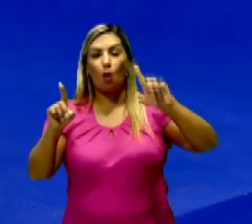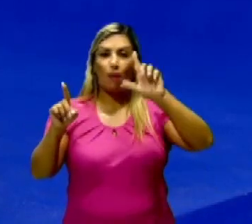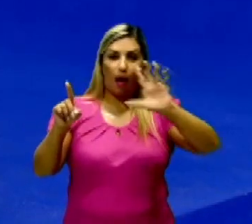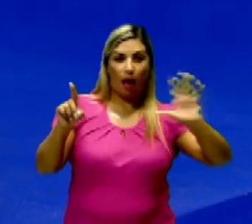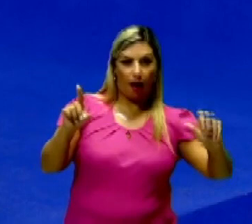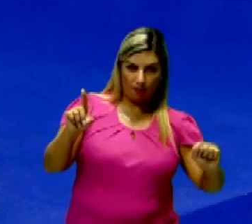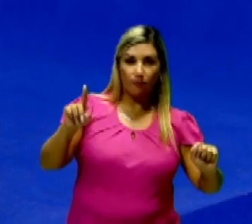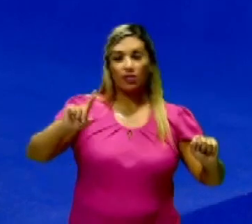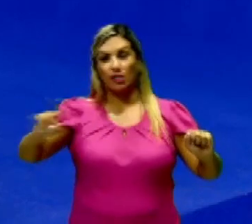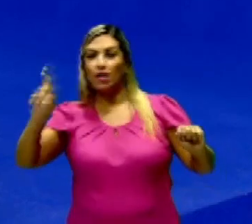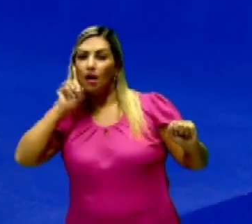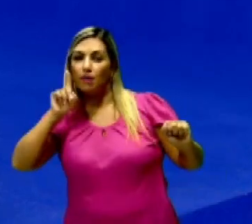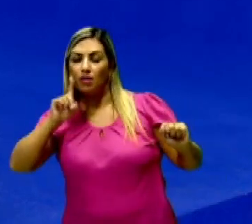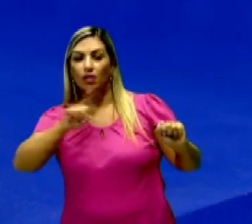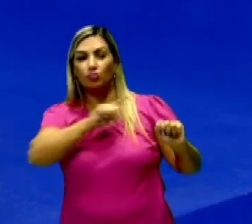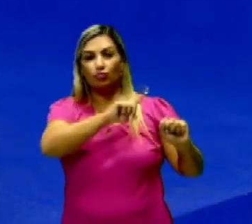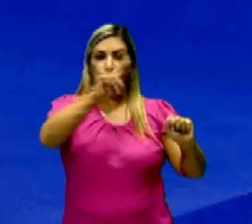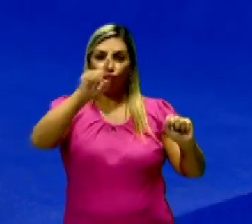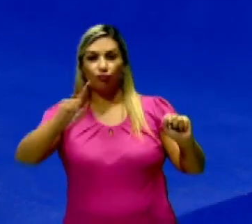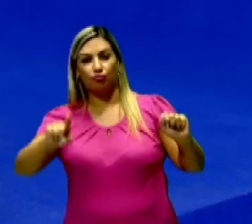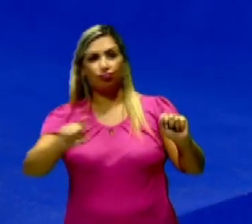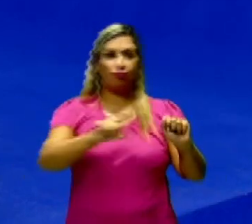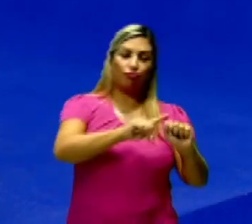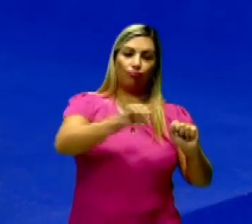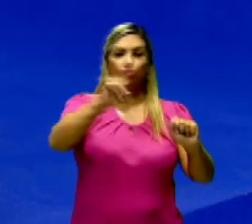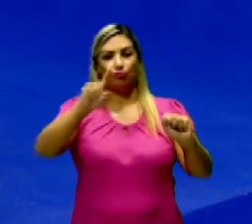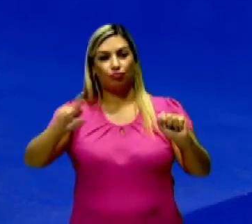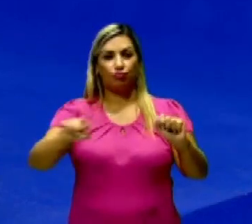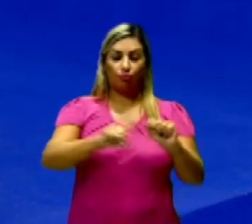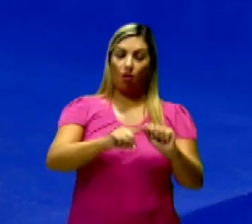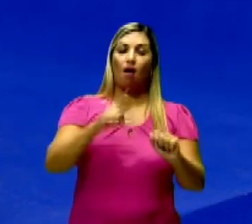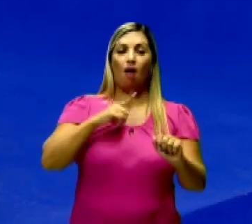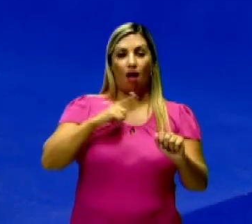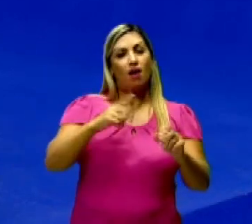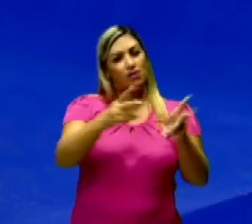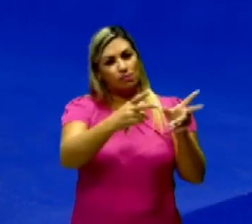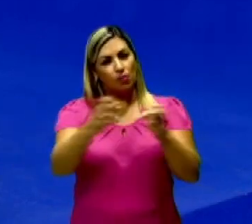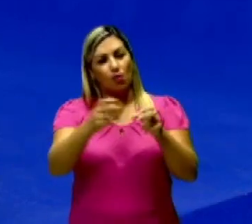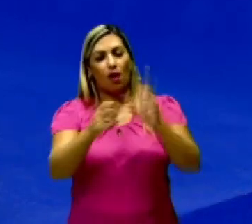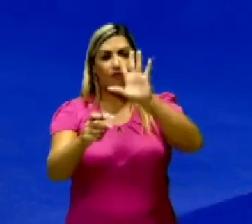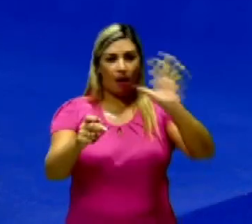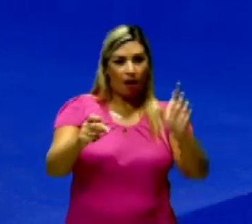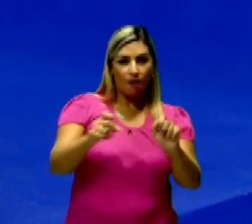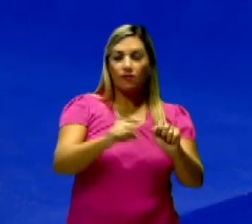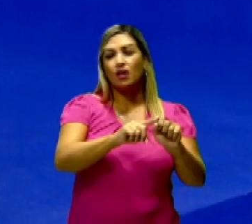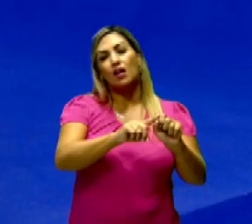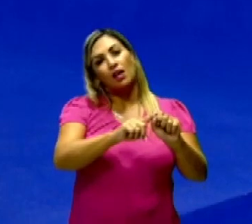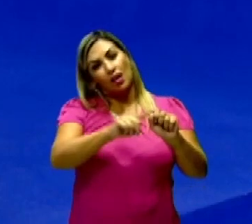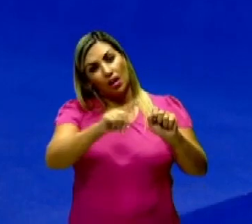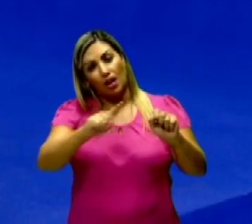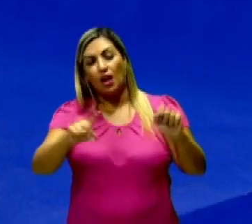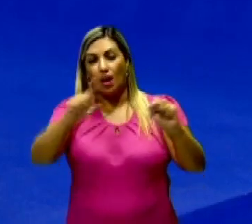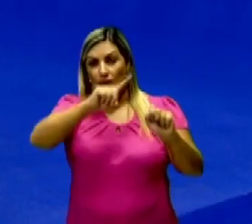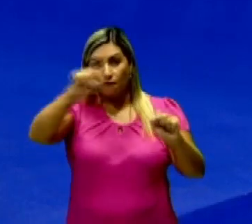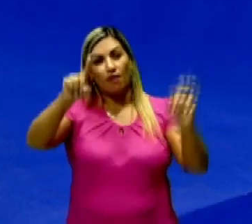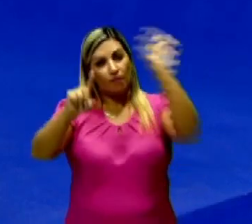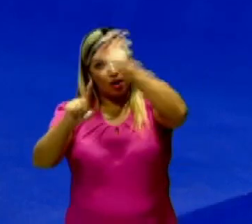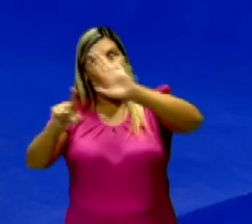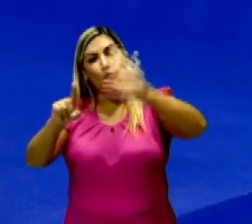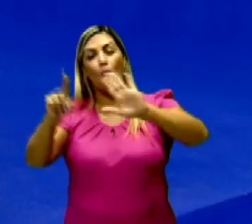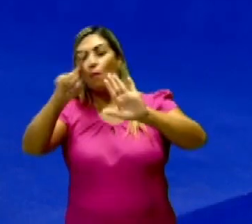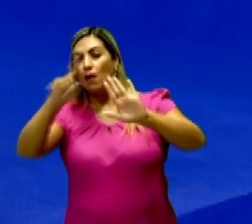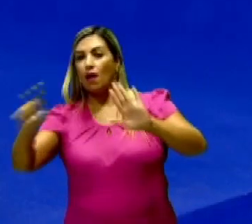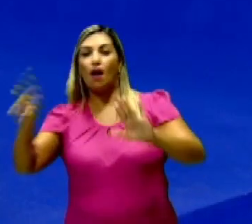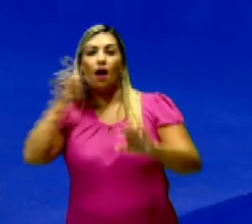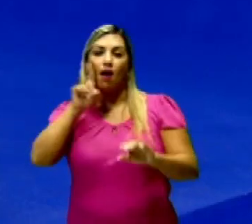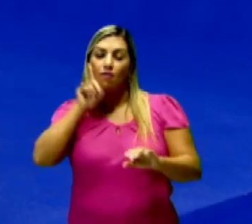riquezas naturais, ou seja, os recursos naturais, a matéria-prima, levavam essa matéria-prima para a Europa. E na Europa